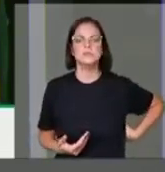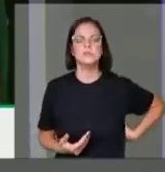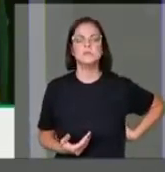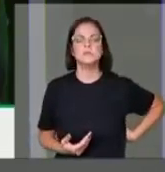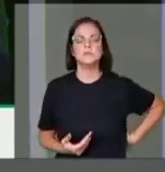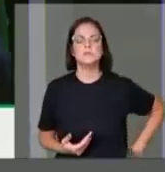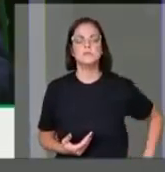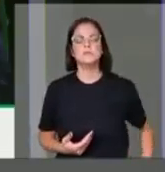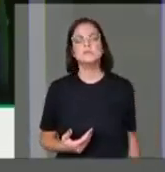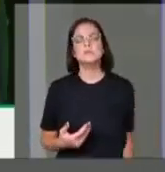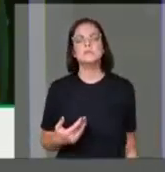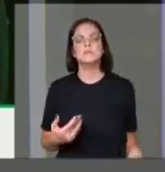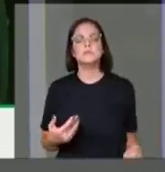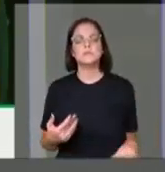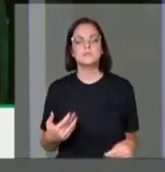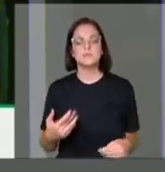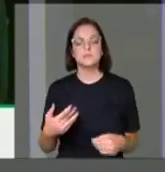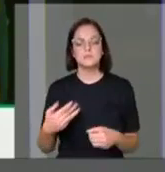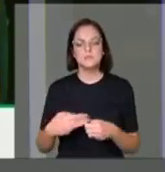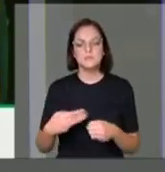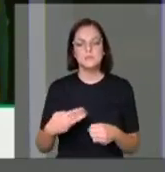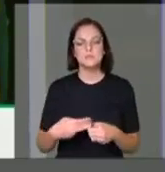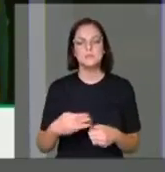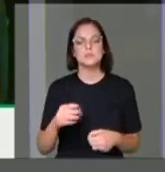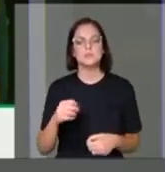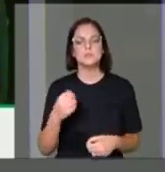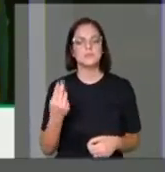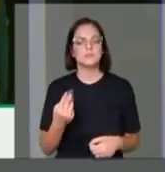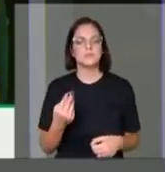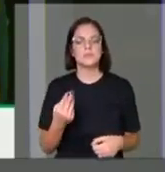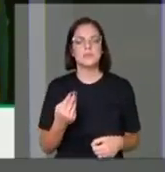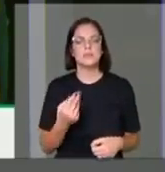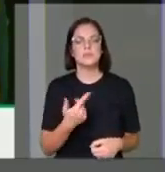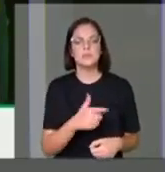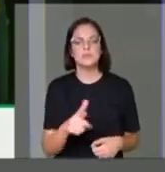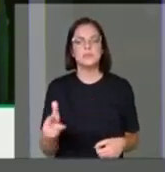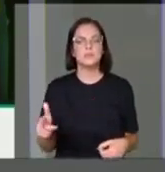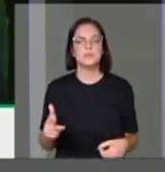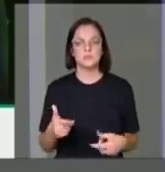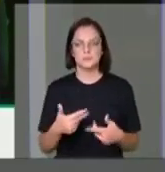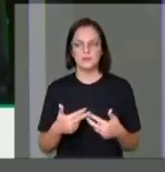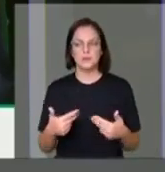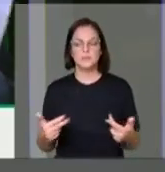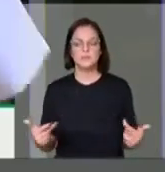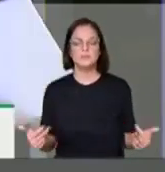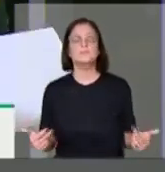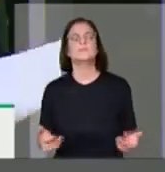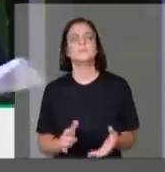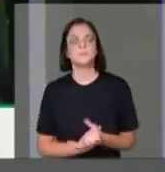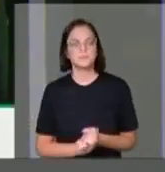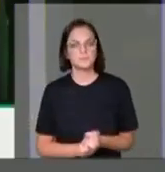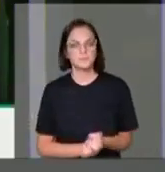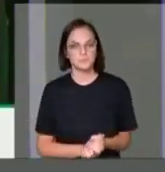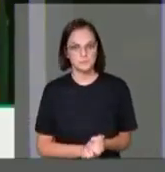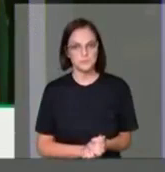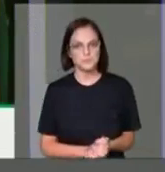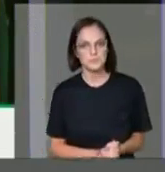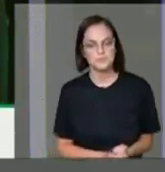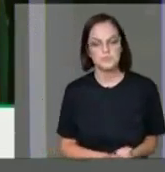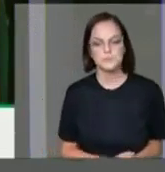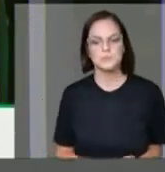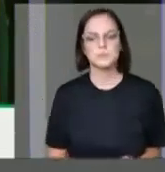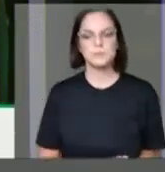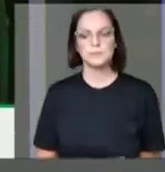a nível de municípios, quer seja a nível de instituições filantrópicas, a reconhecer que este é um mal que